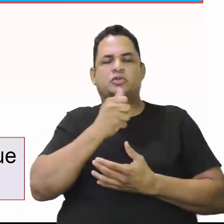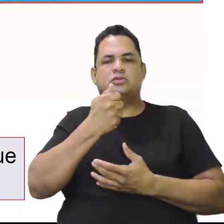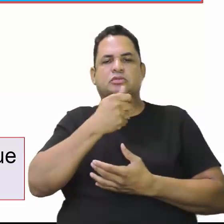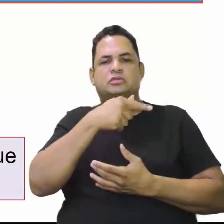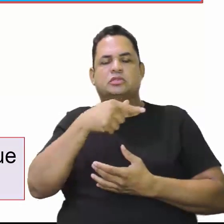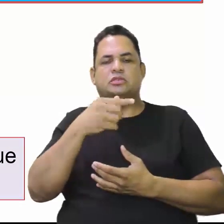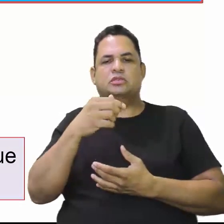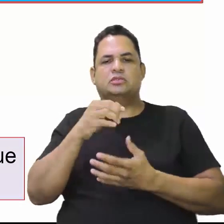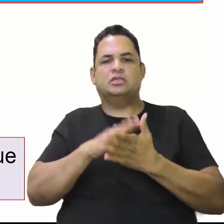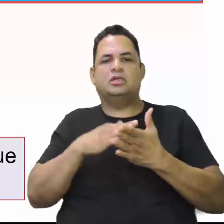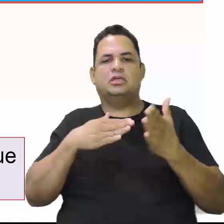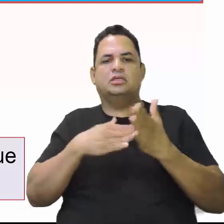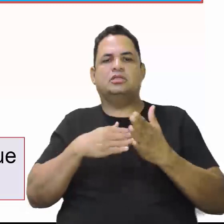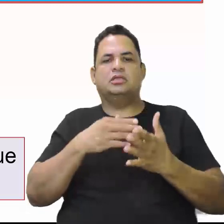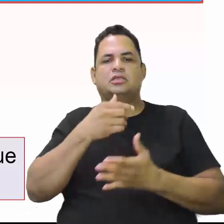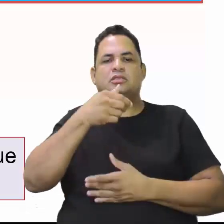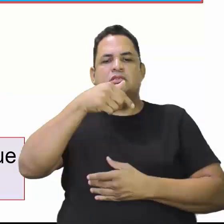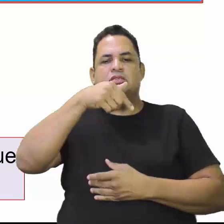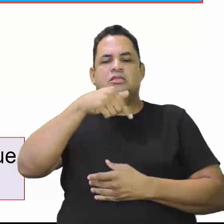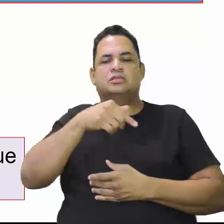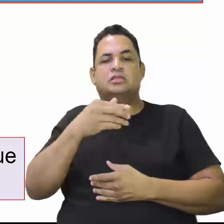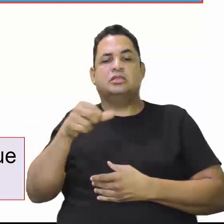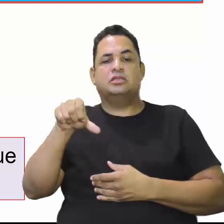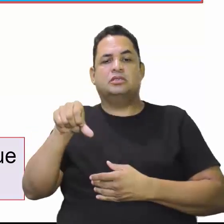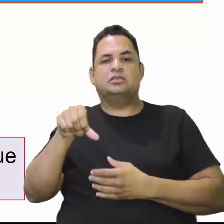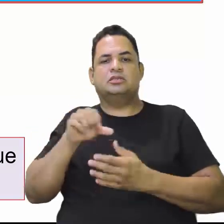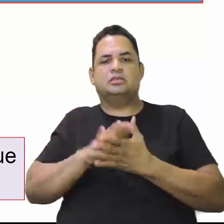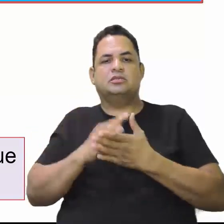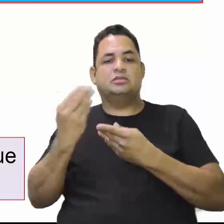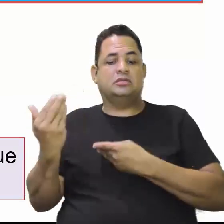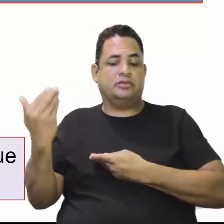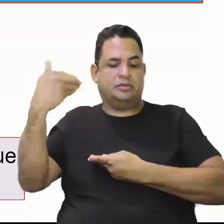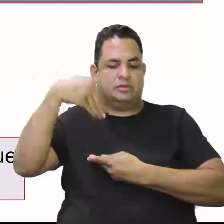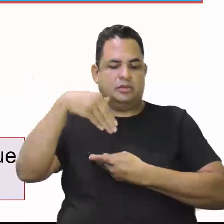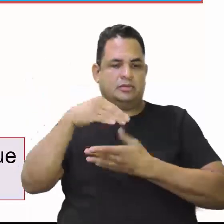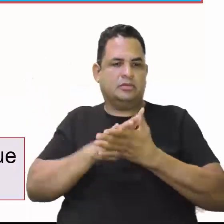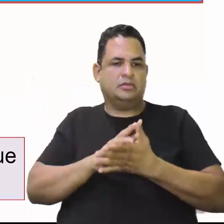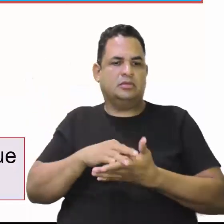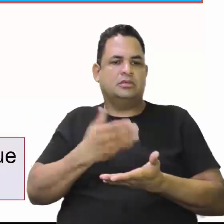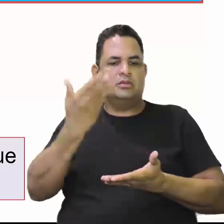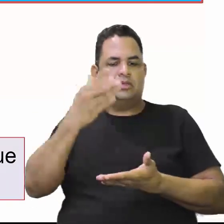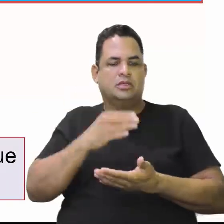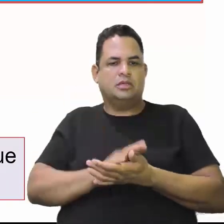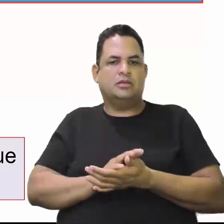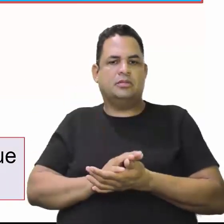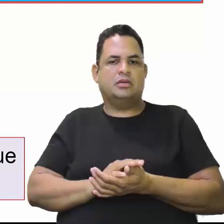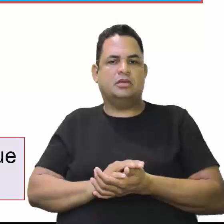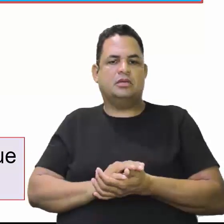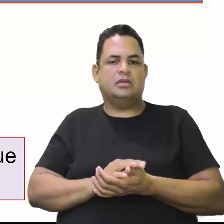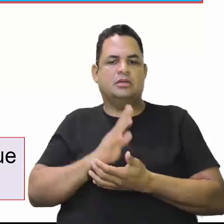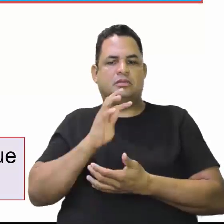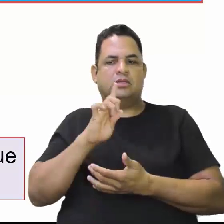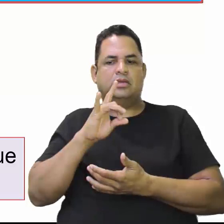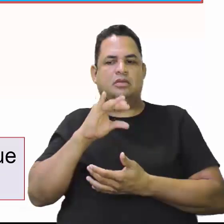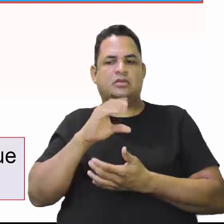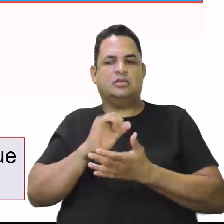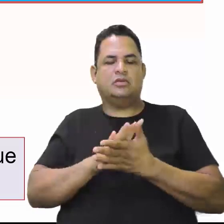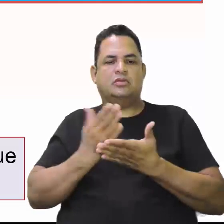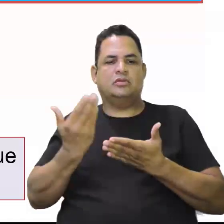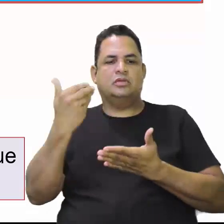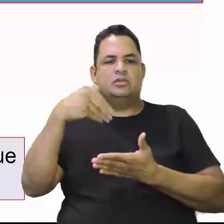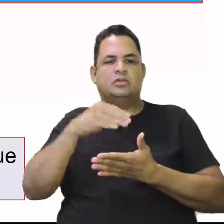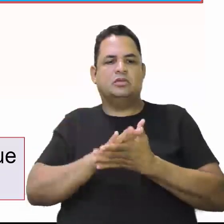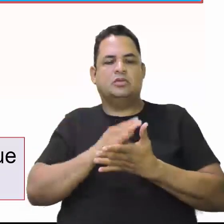78, até 1979. Em 79 ele é trazido para o território do Federal do Guaporé. O general João Batista